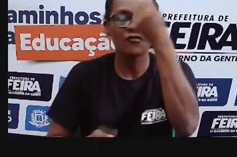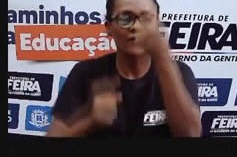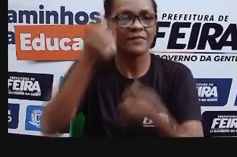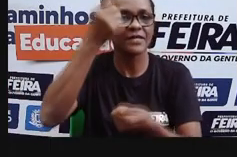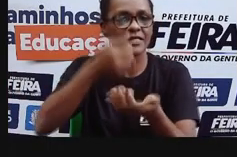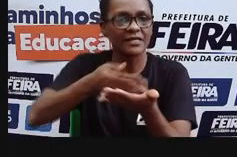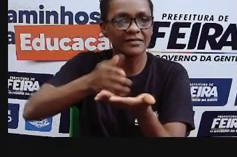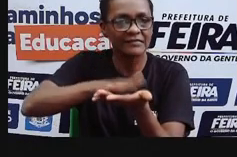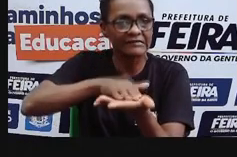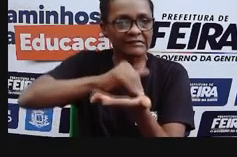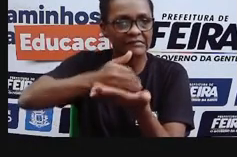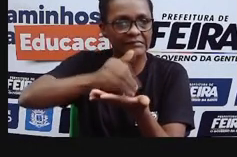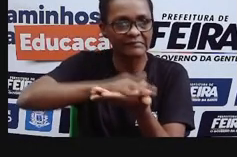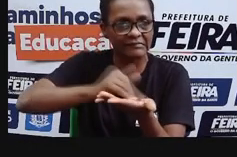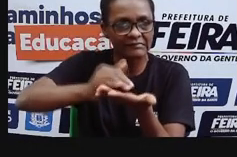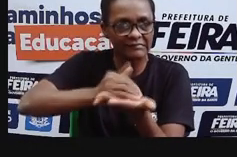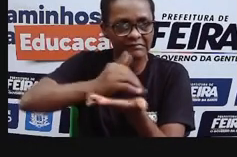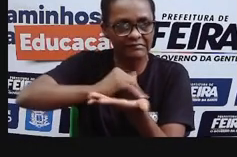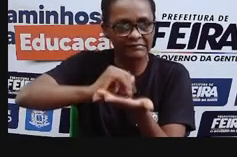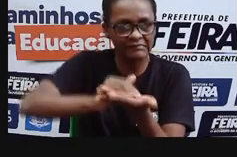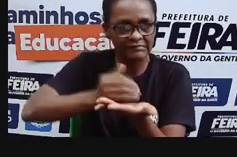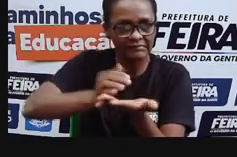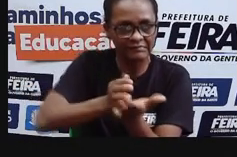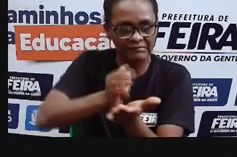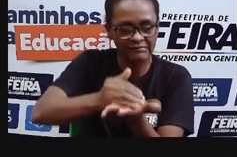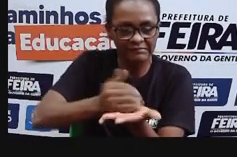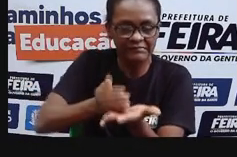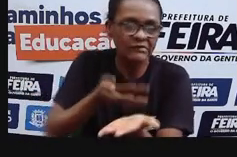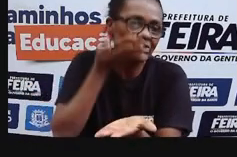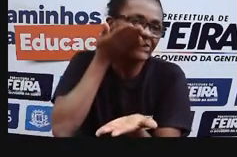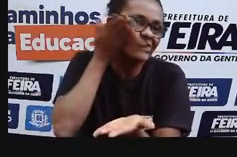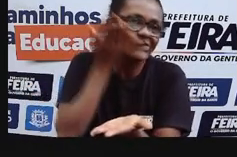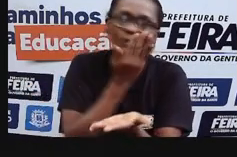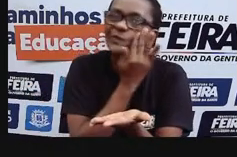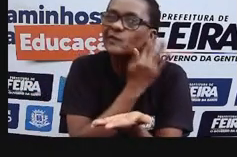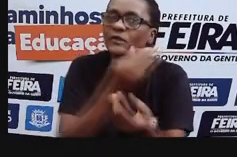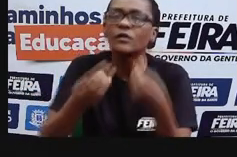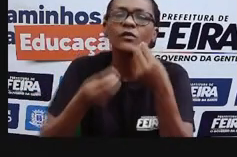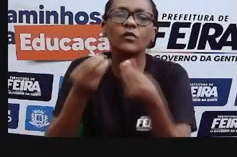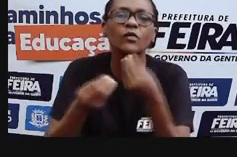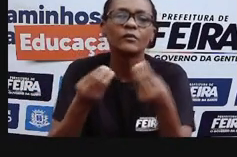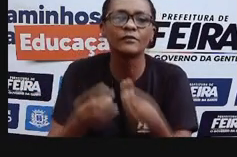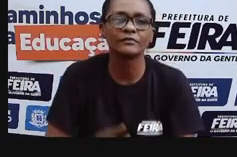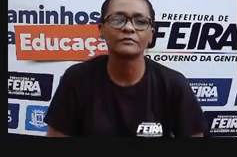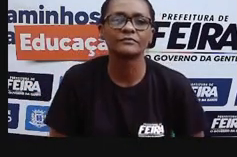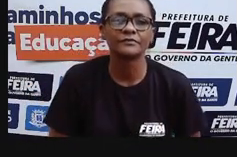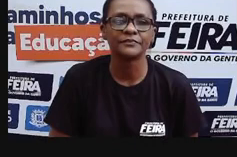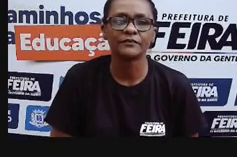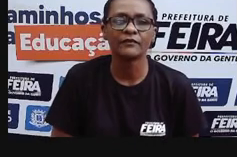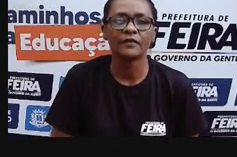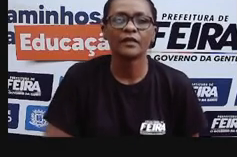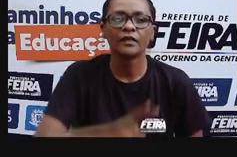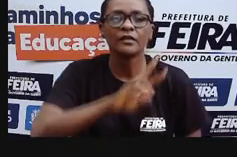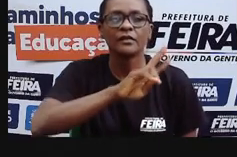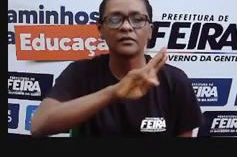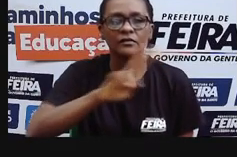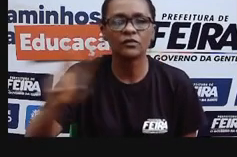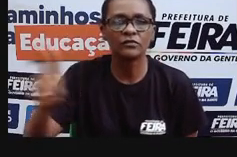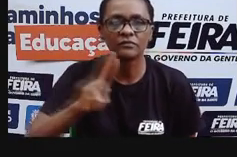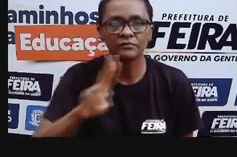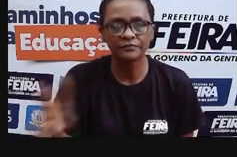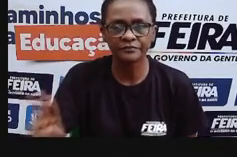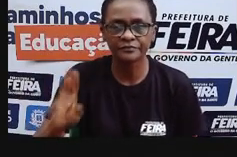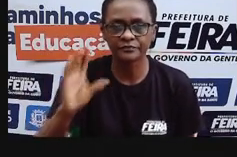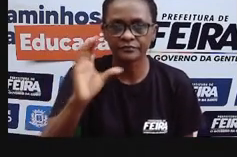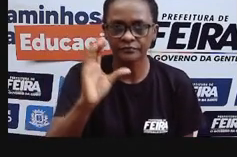interessante. E aí a gente chega na maior parte, pelo menos pra mim a maior parte. Vamos falar de comida, vamos falar de alimento,